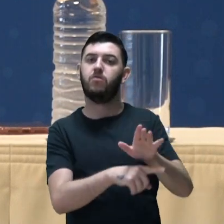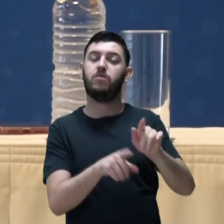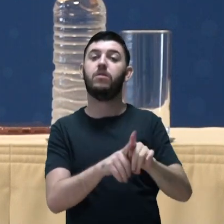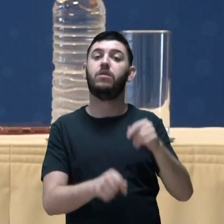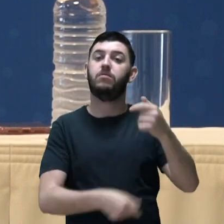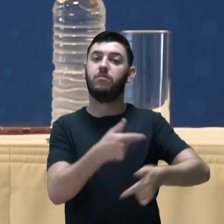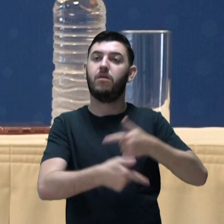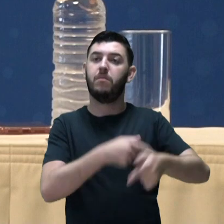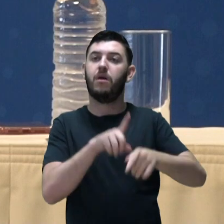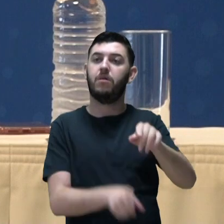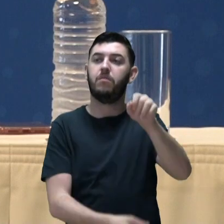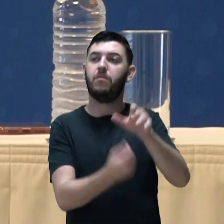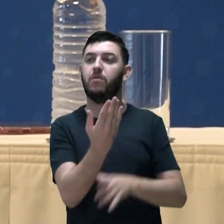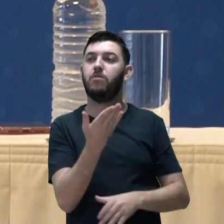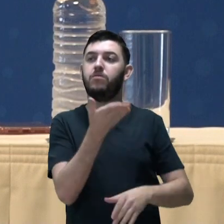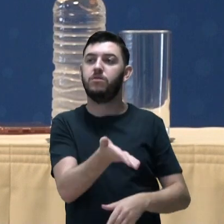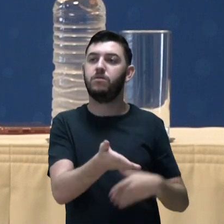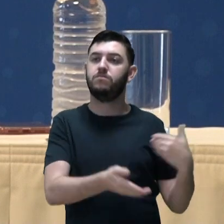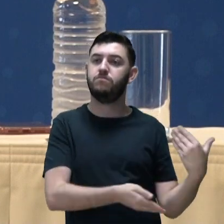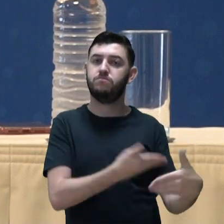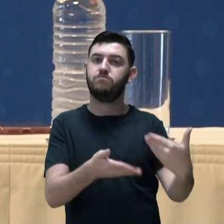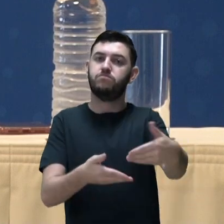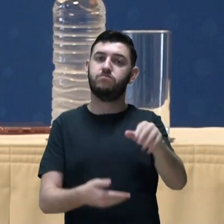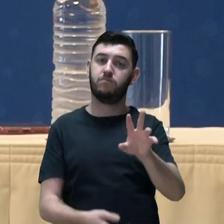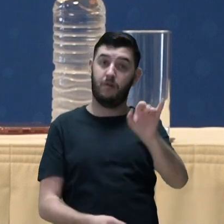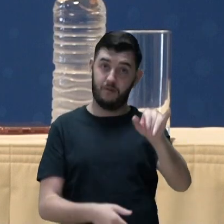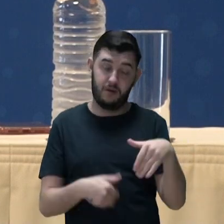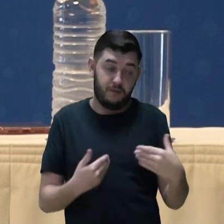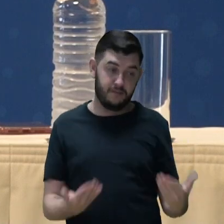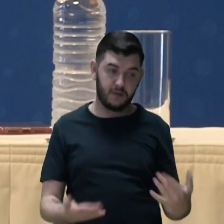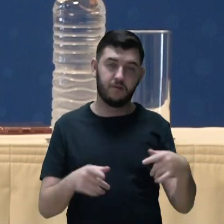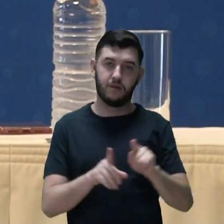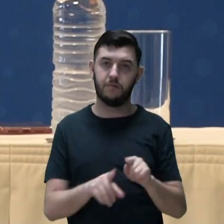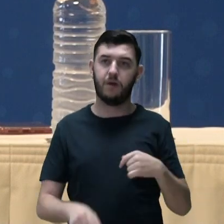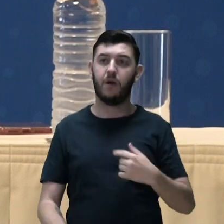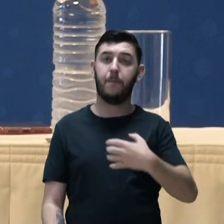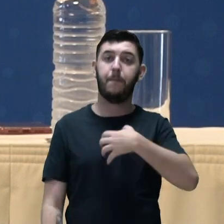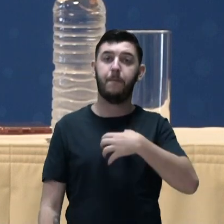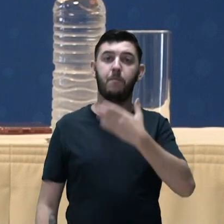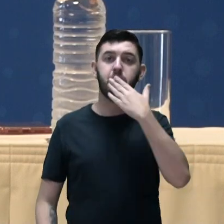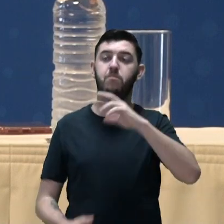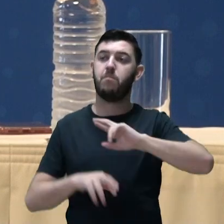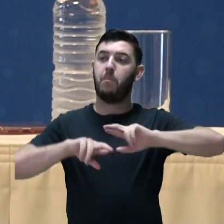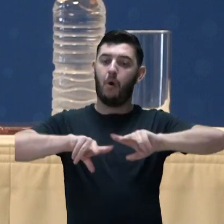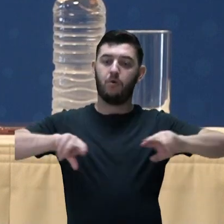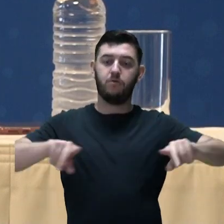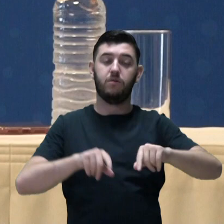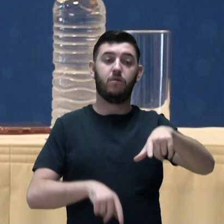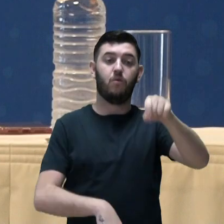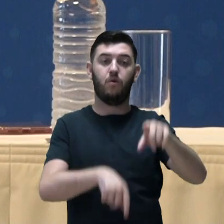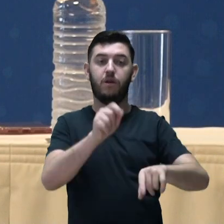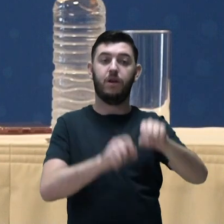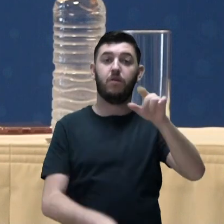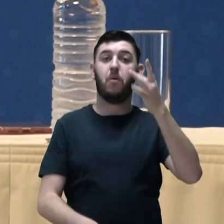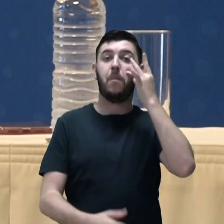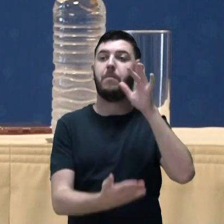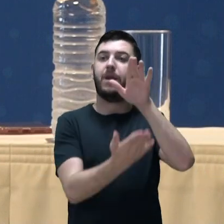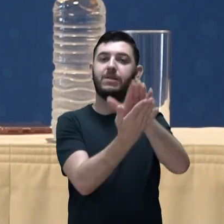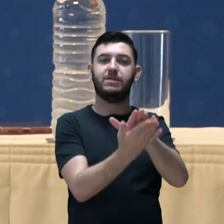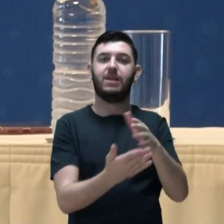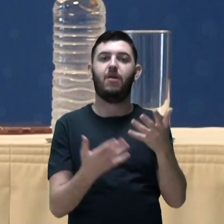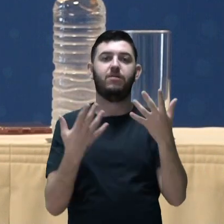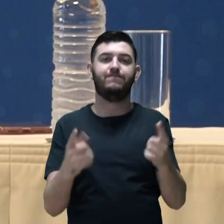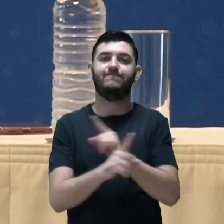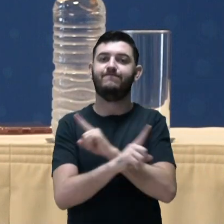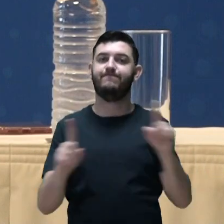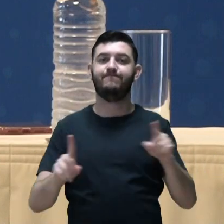produtiva que ele está tocando. Com relação à modalidade, foi escolhida a modalidade presencial e não a modalidade da